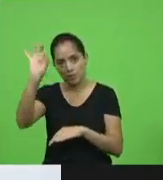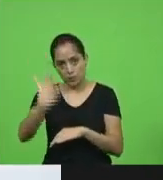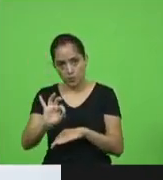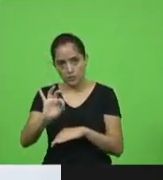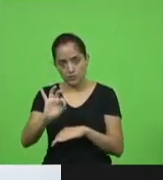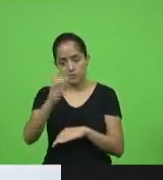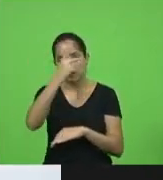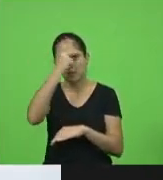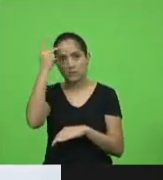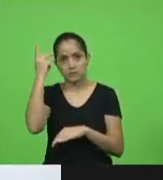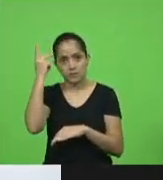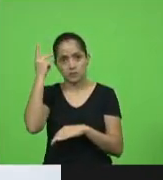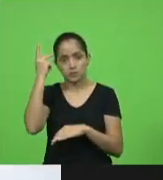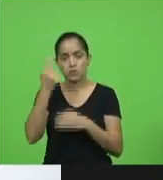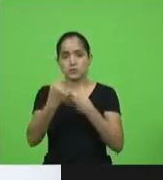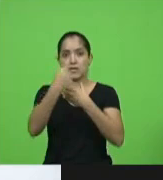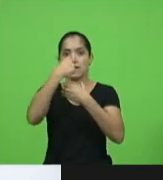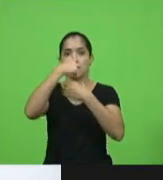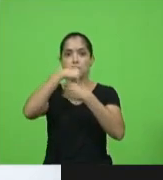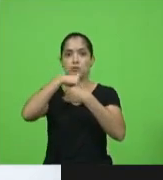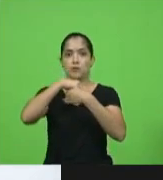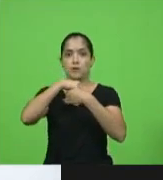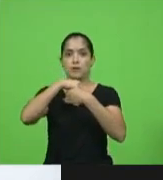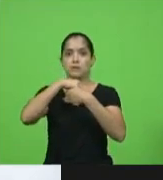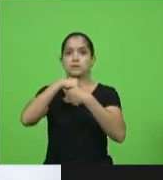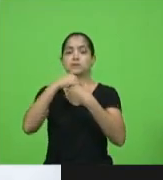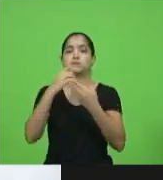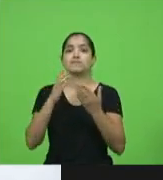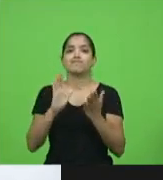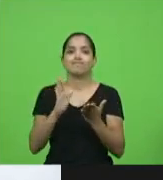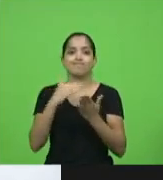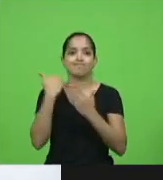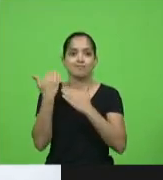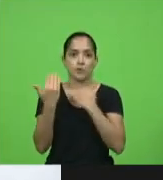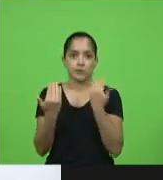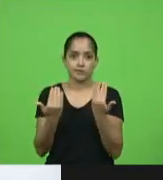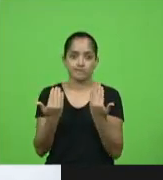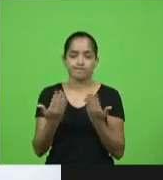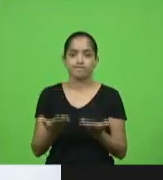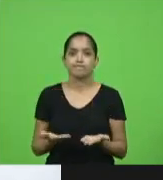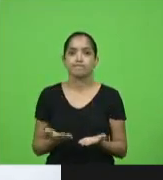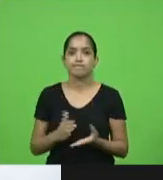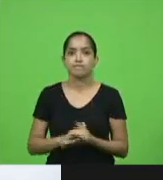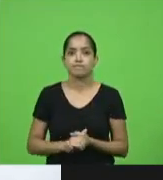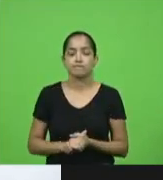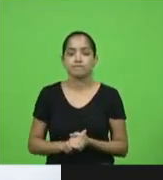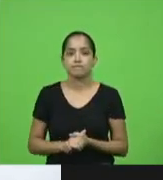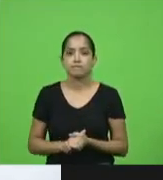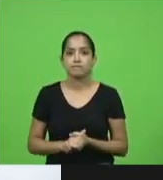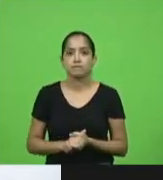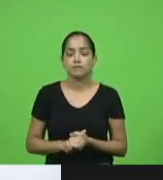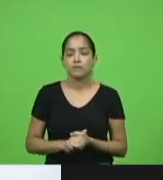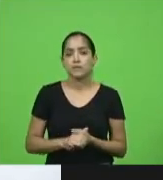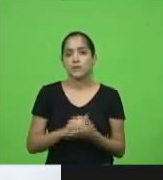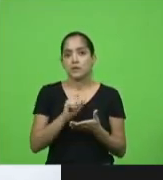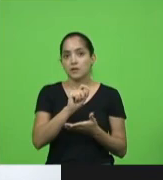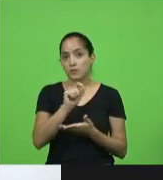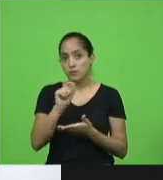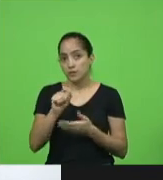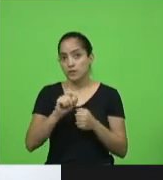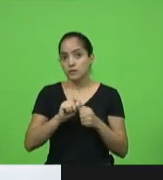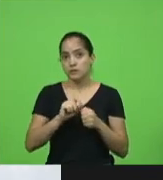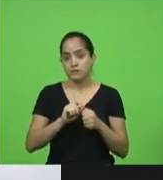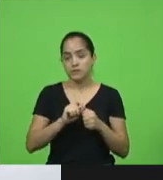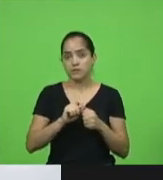pacientes entubados em UTI acabam falecendo. o que nós estamos fazendo